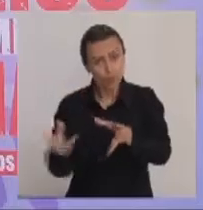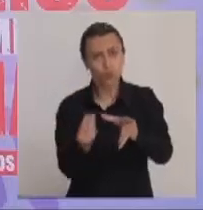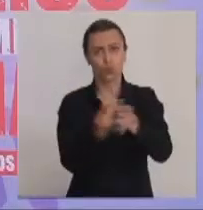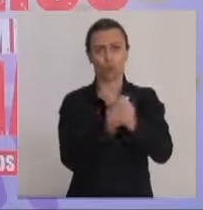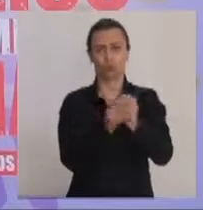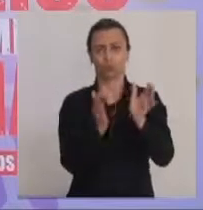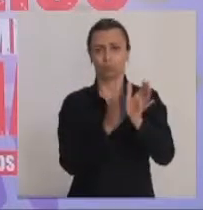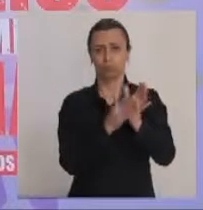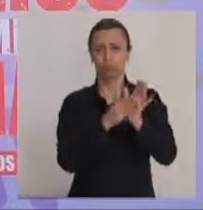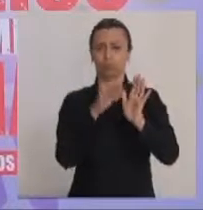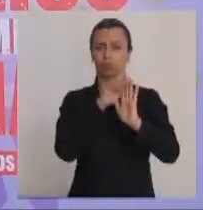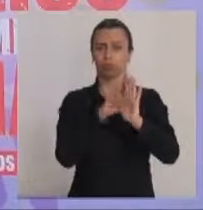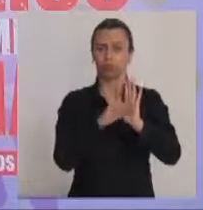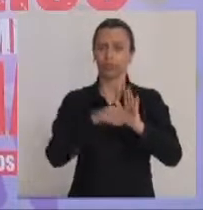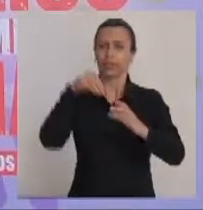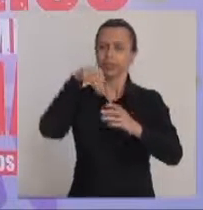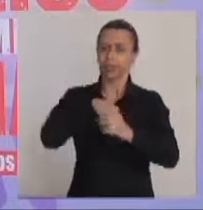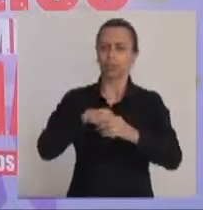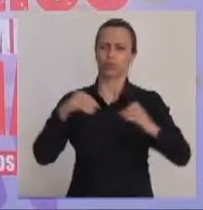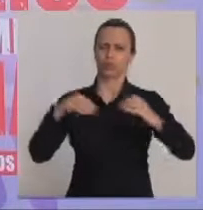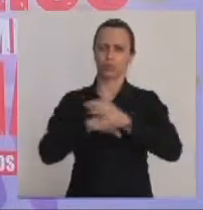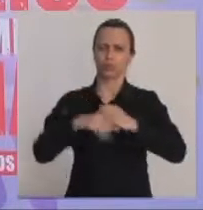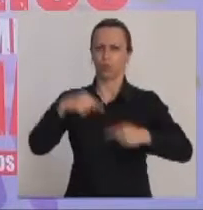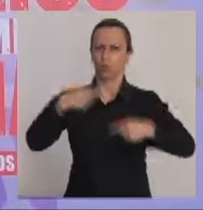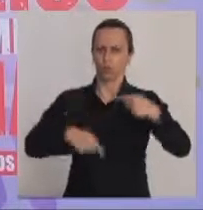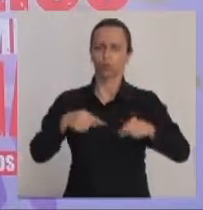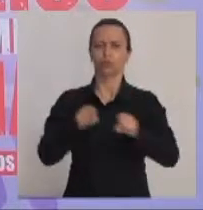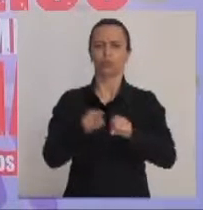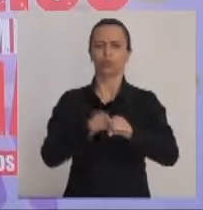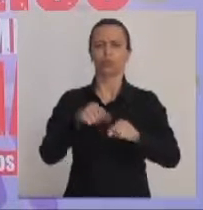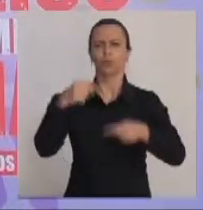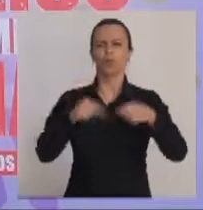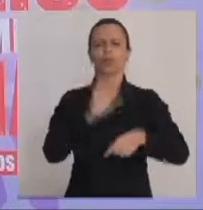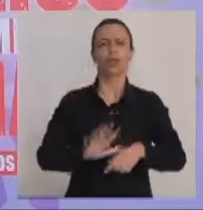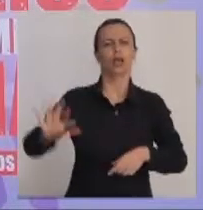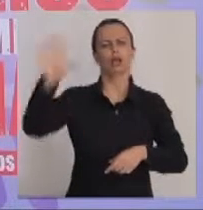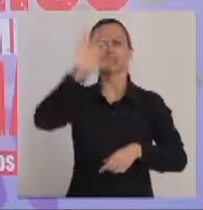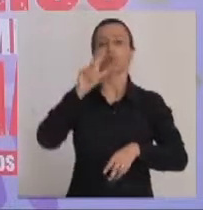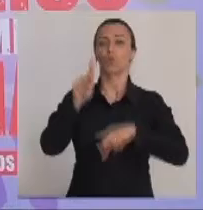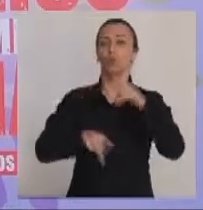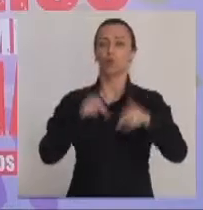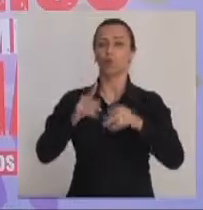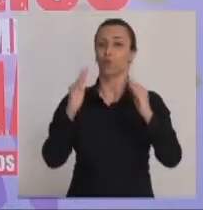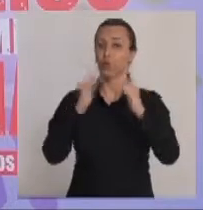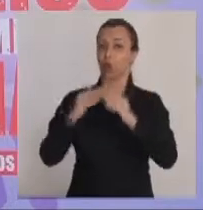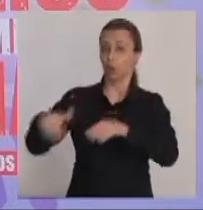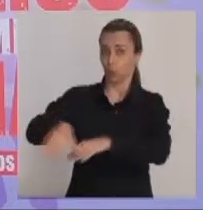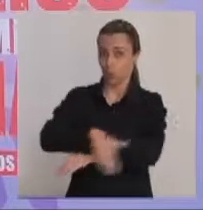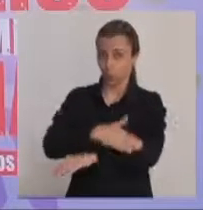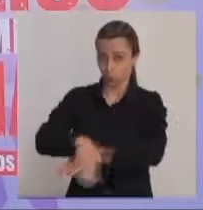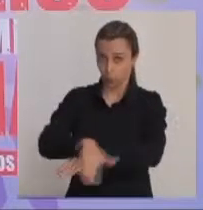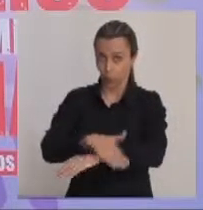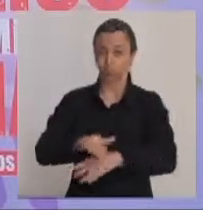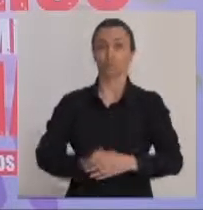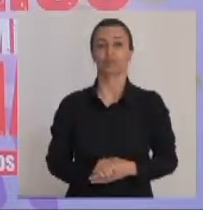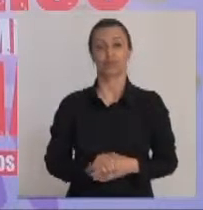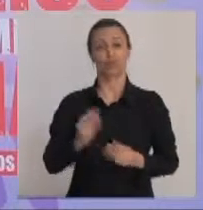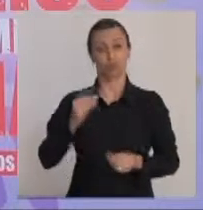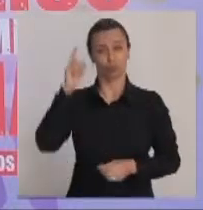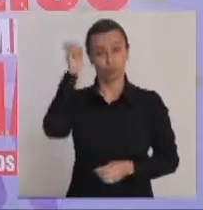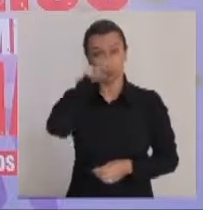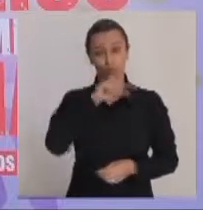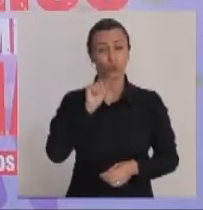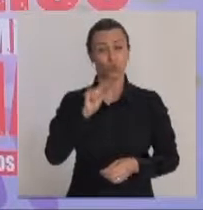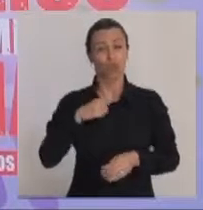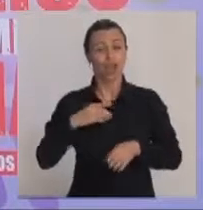incluídas nas políticas existentes na cidade e também na política nacional de população de rua. Uma das grandes dificuldades